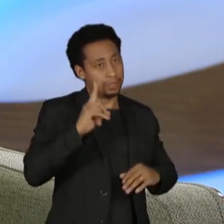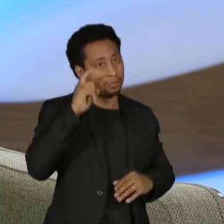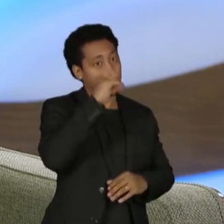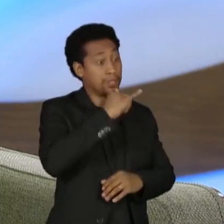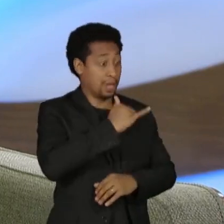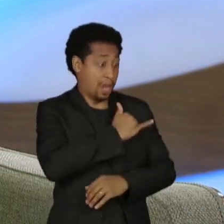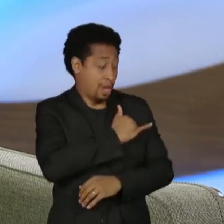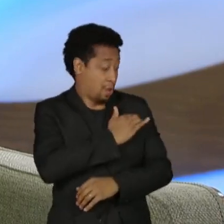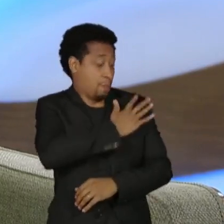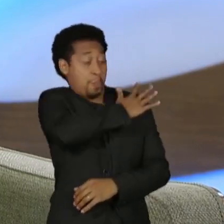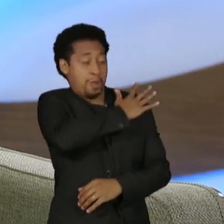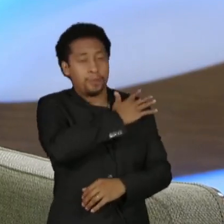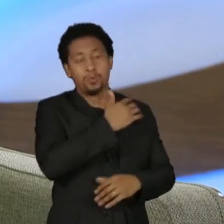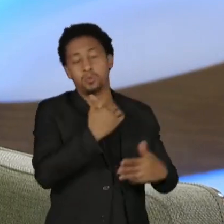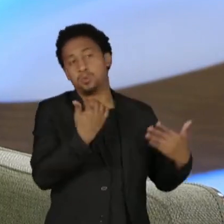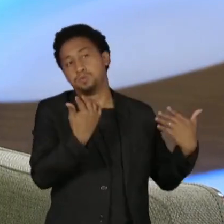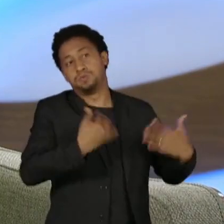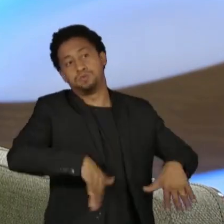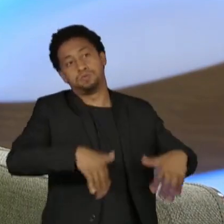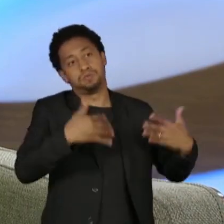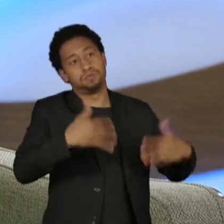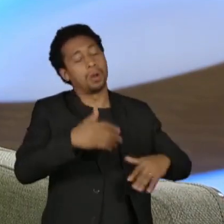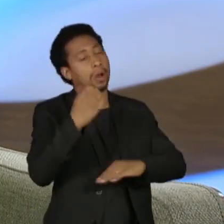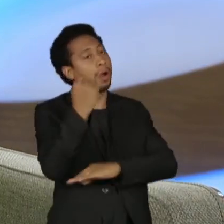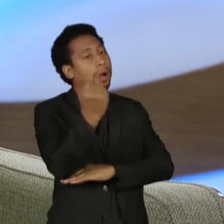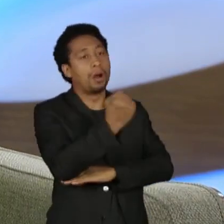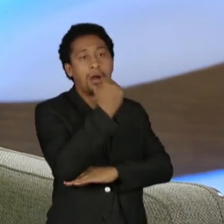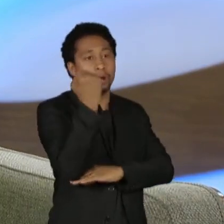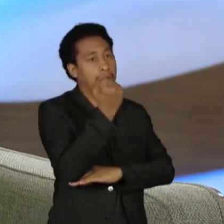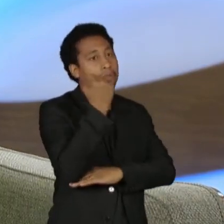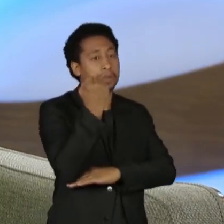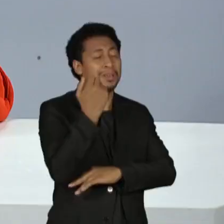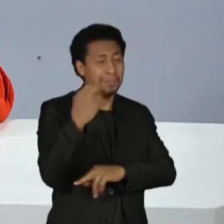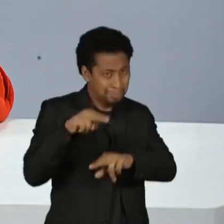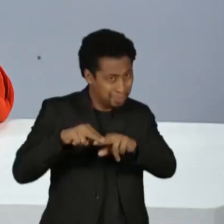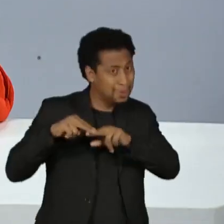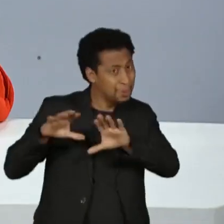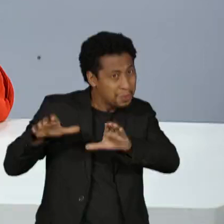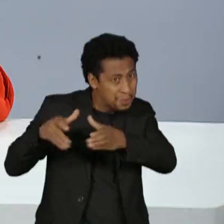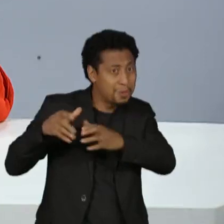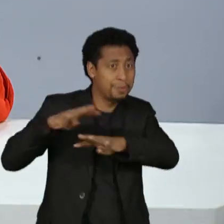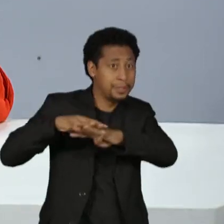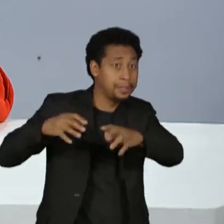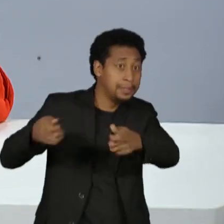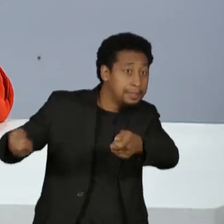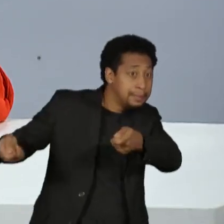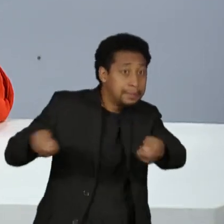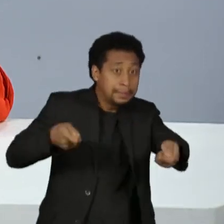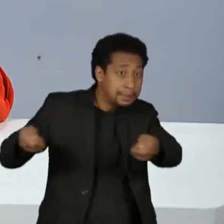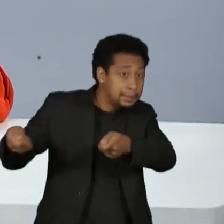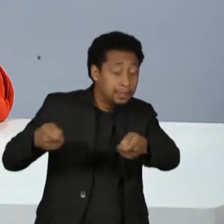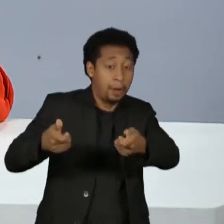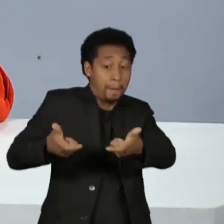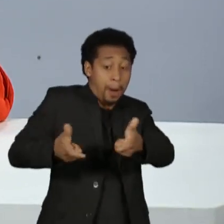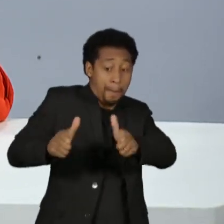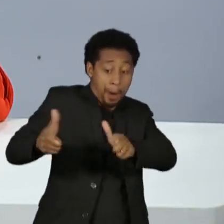ela é uma realidade de agravamento pelo garimpo ilegal, que se expandiu terrivelmente